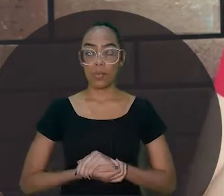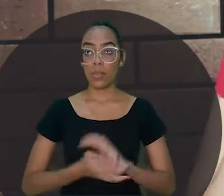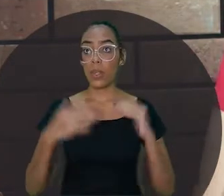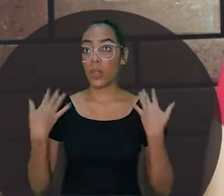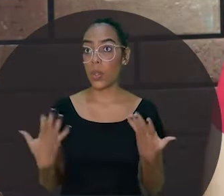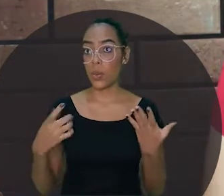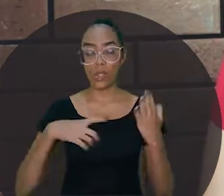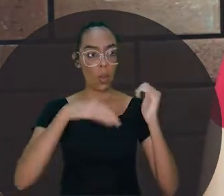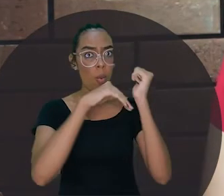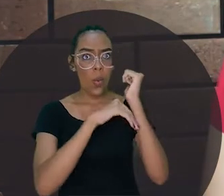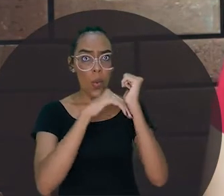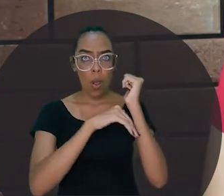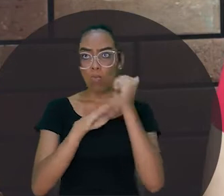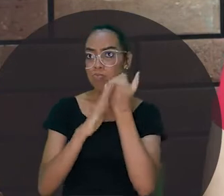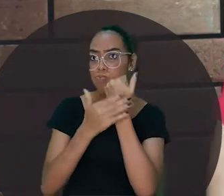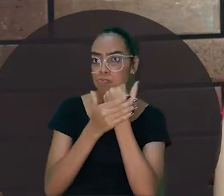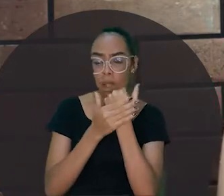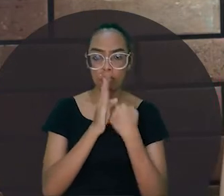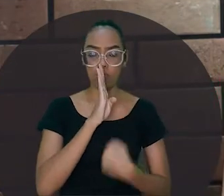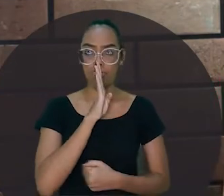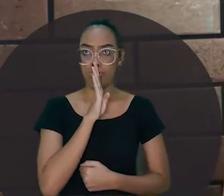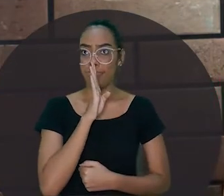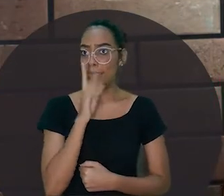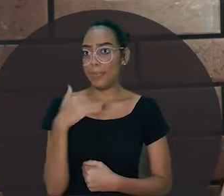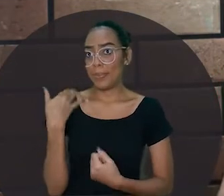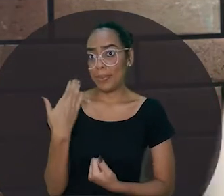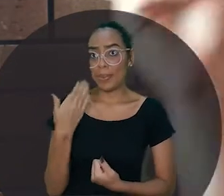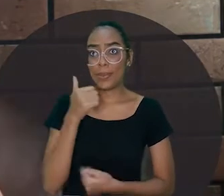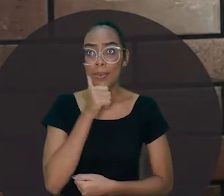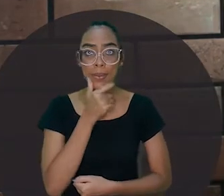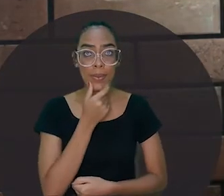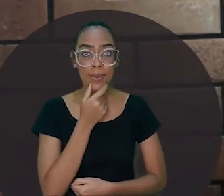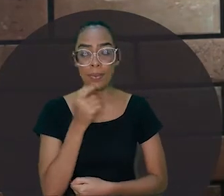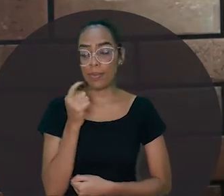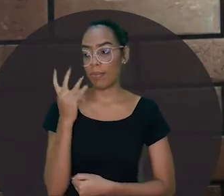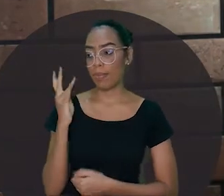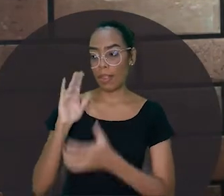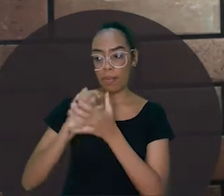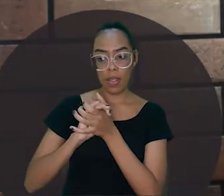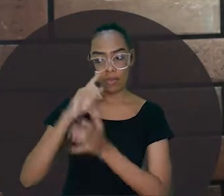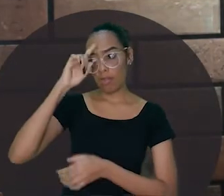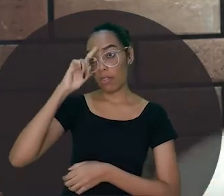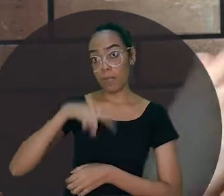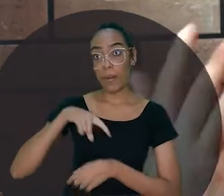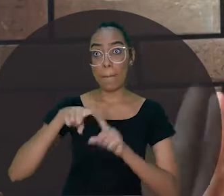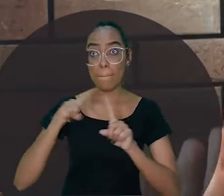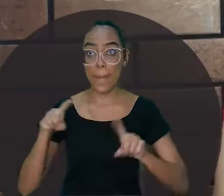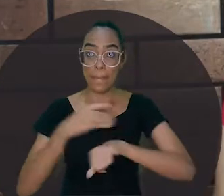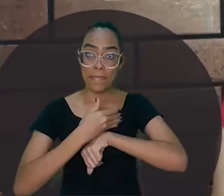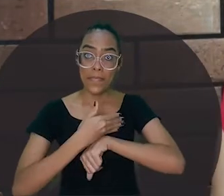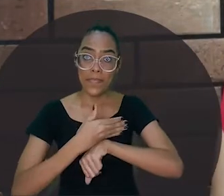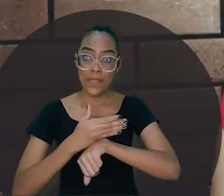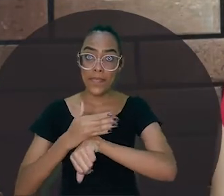Essa índia tinha um segredo. Ela guardava um segredo que nem mesmo o seu marido sabia. Mas com o tempo